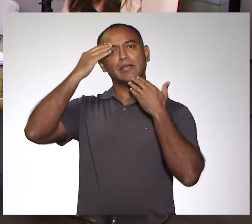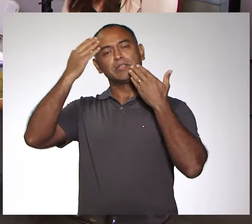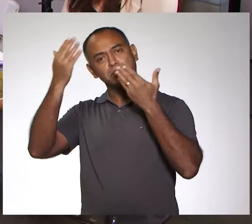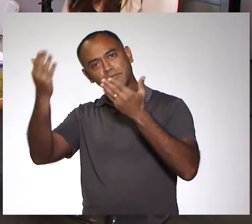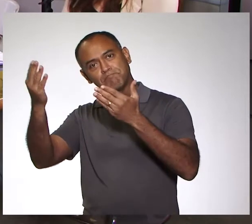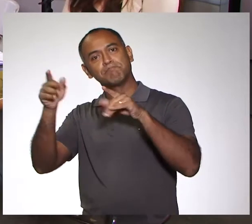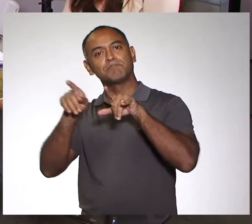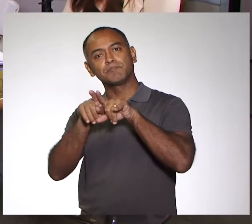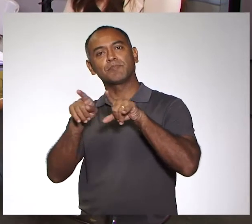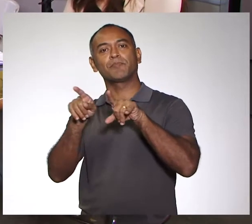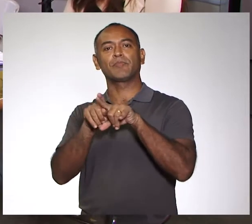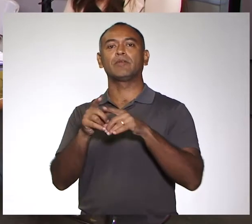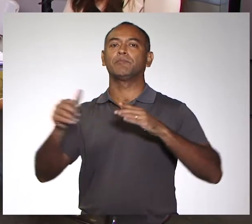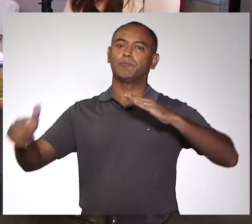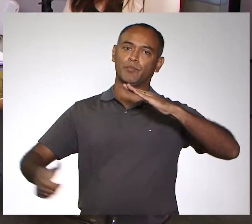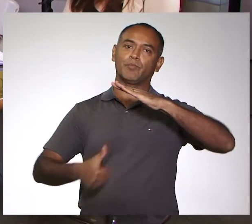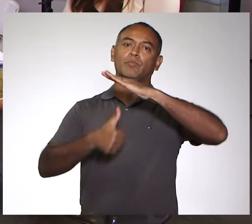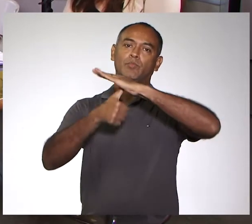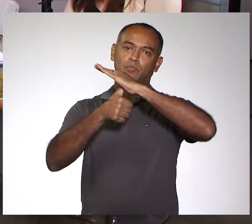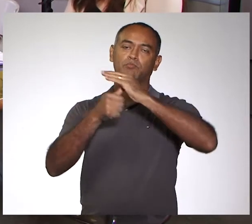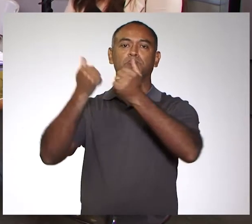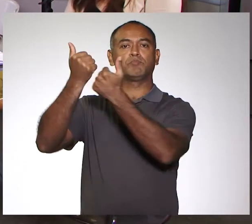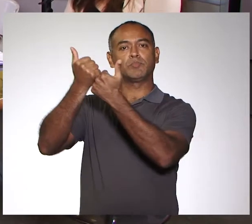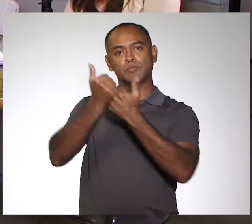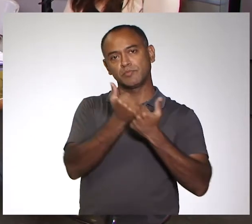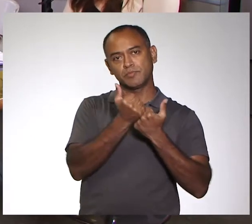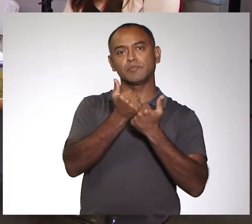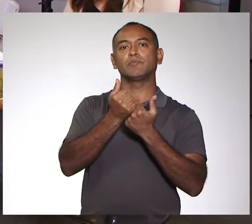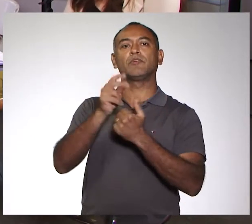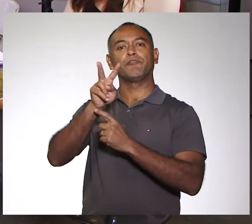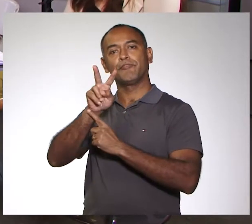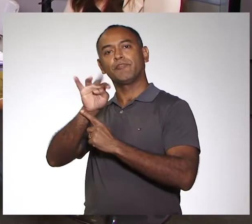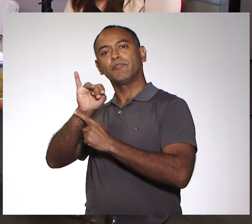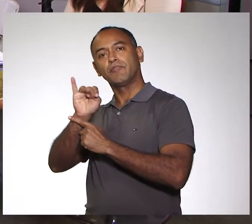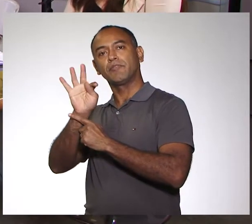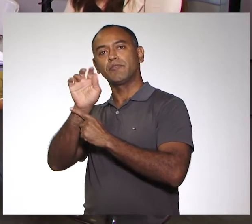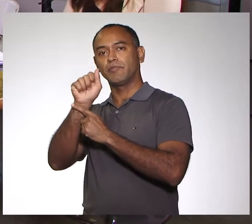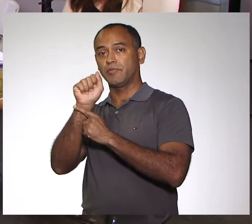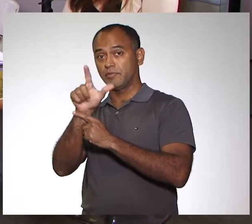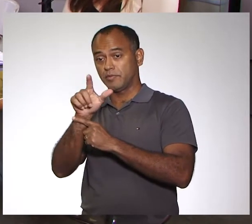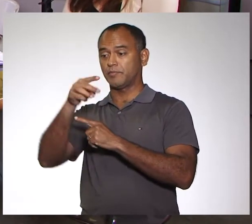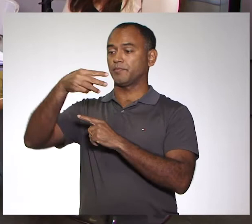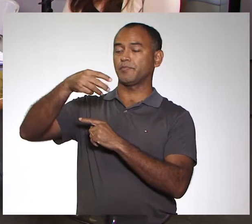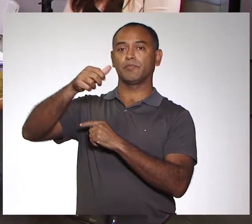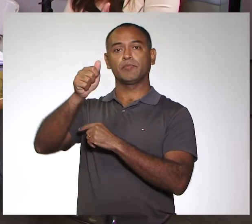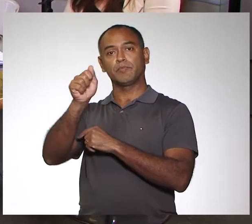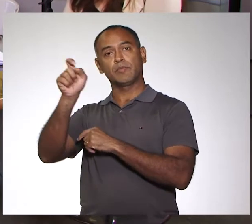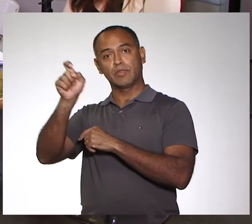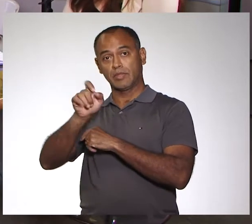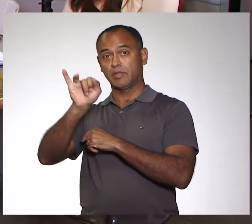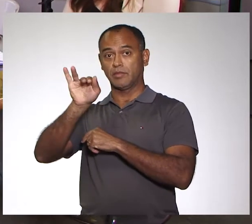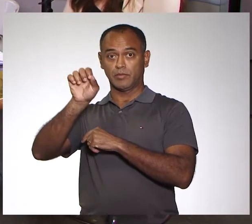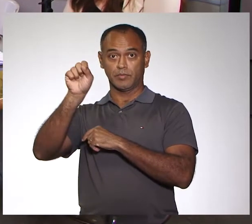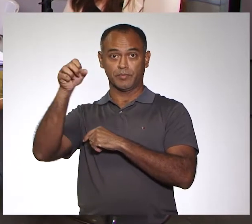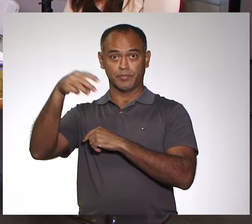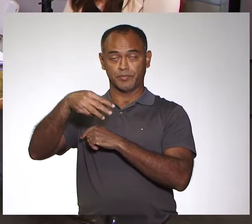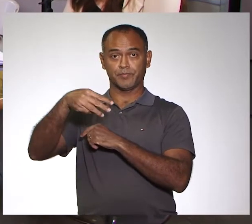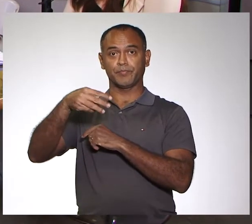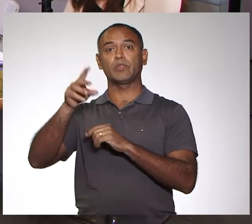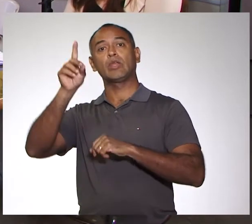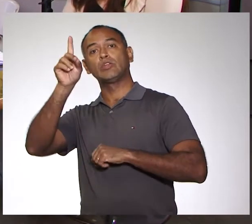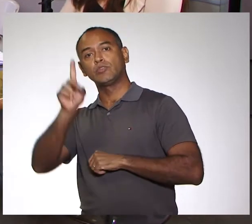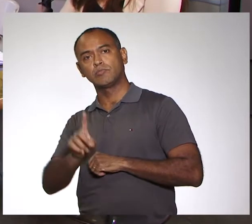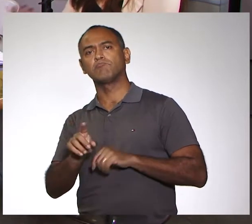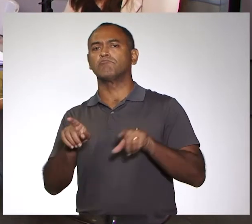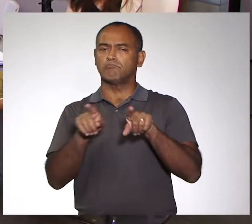gostaria de agradecer aqui também o nosso reitor, pró-reitor Marcos Vital, o Maxim, que é o nosso diretor,